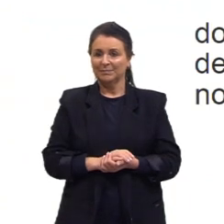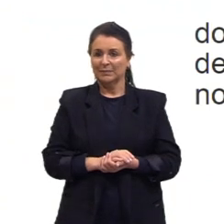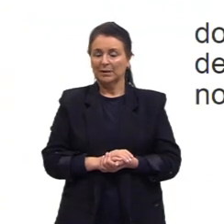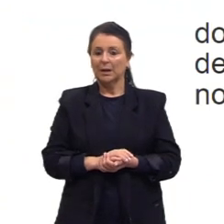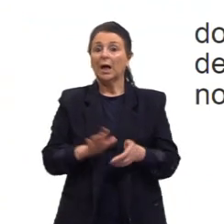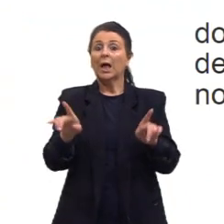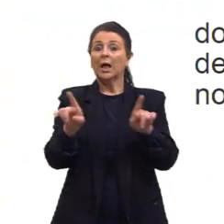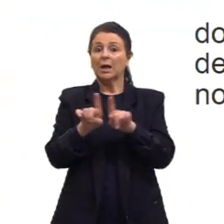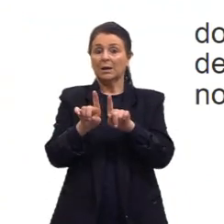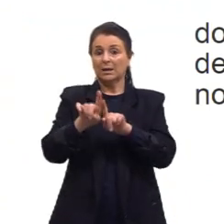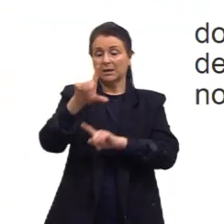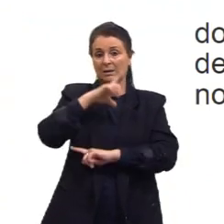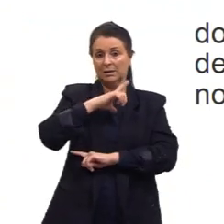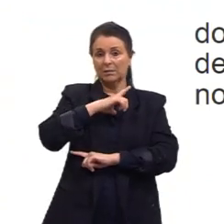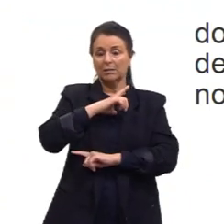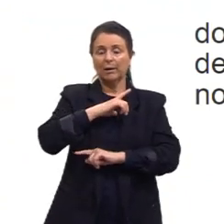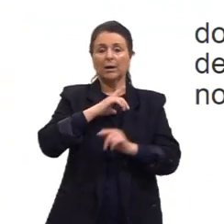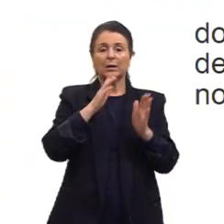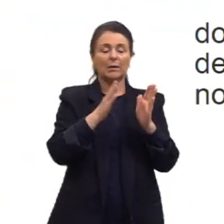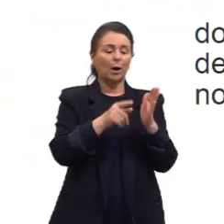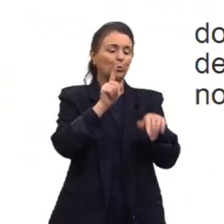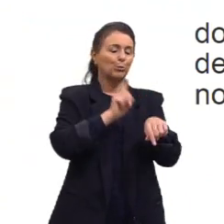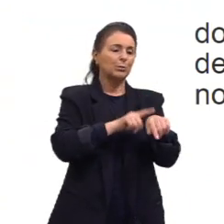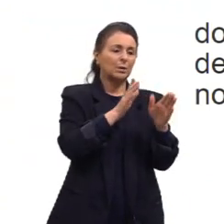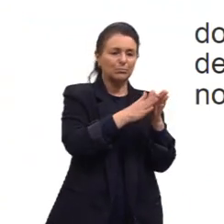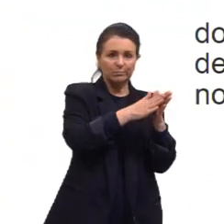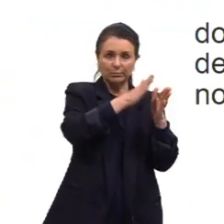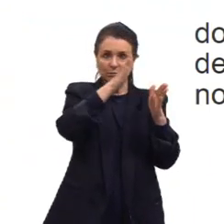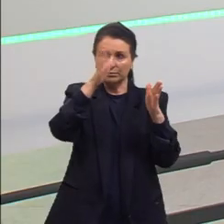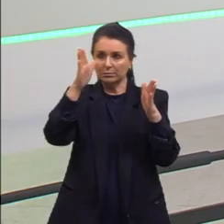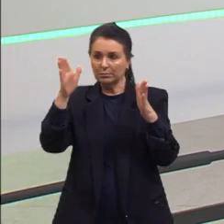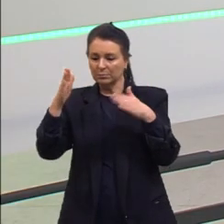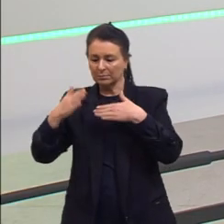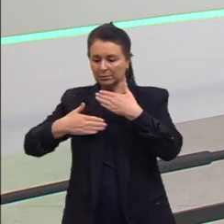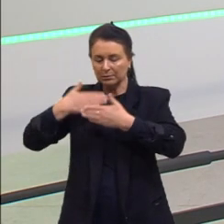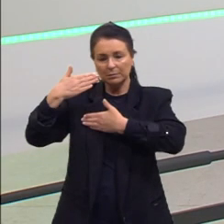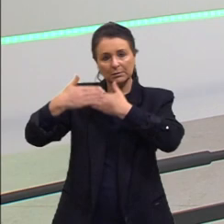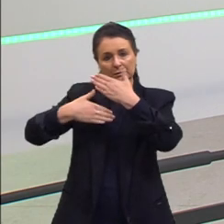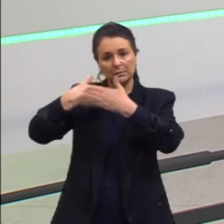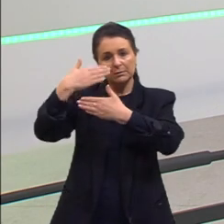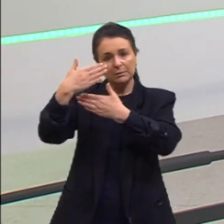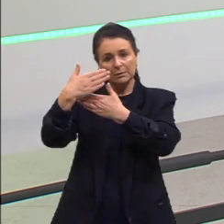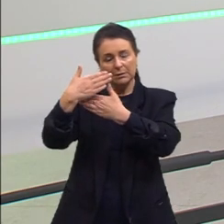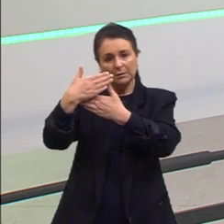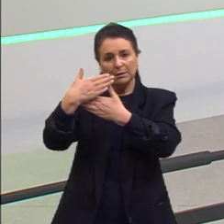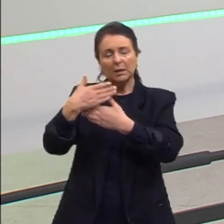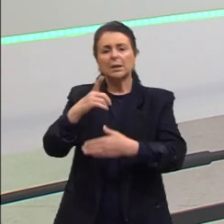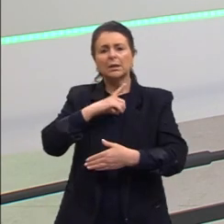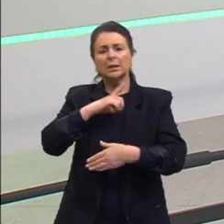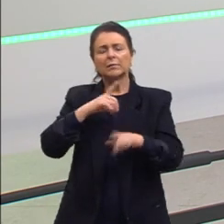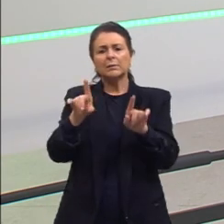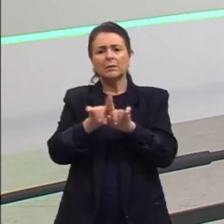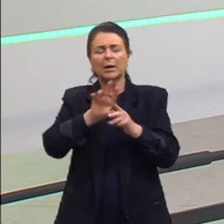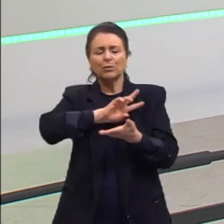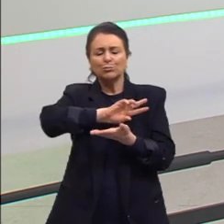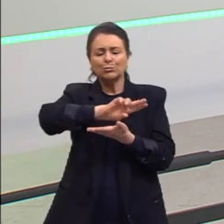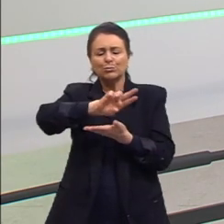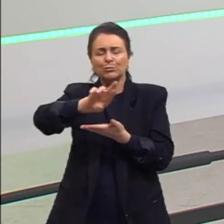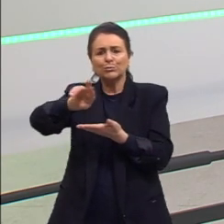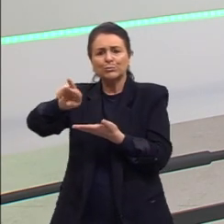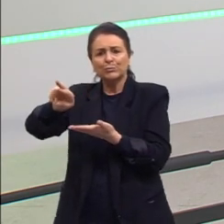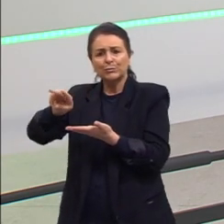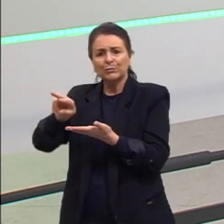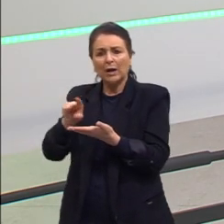Além disso, o tempo foi se passando, as evoluções foram chegando. A gente teve aí diversas